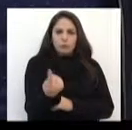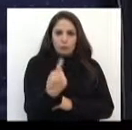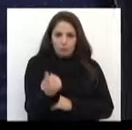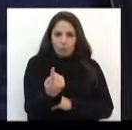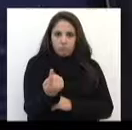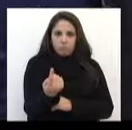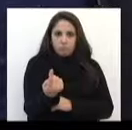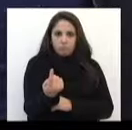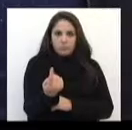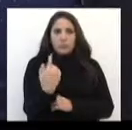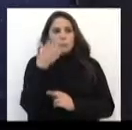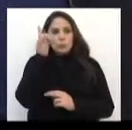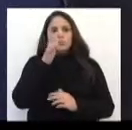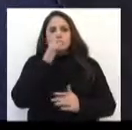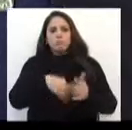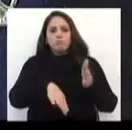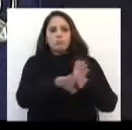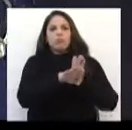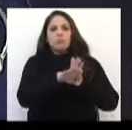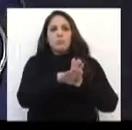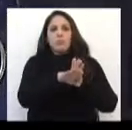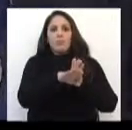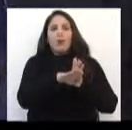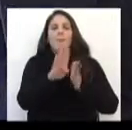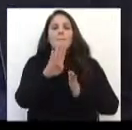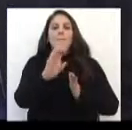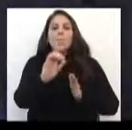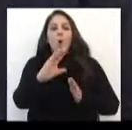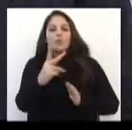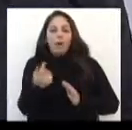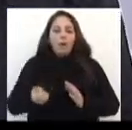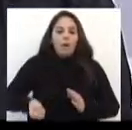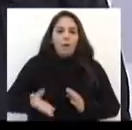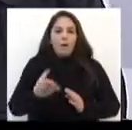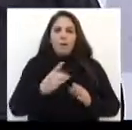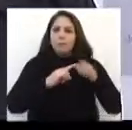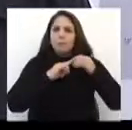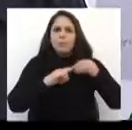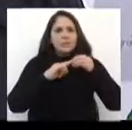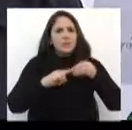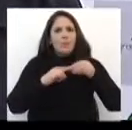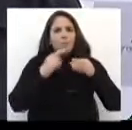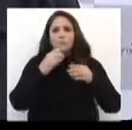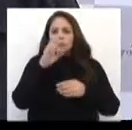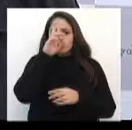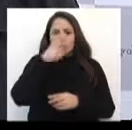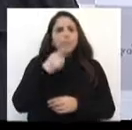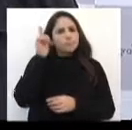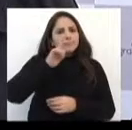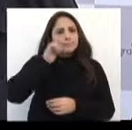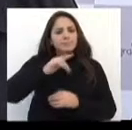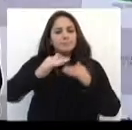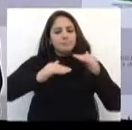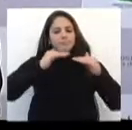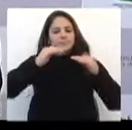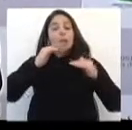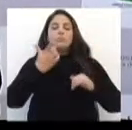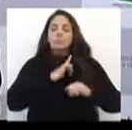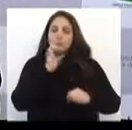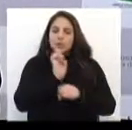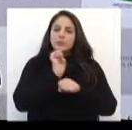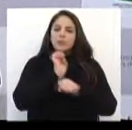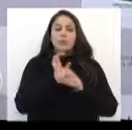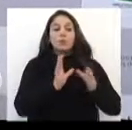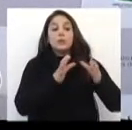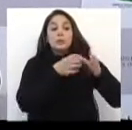auge da Bocha, tu chegou no topo. É o máximo que a gente poderia conquistar, é isso aí. Então daí tem os estaduais